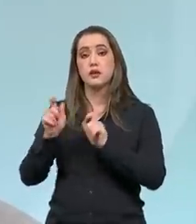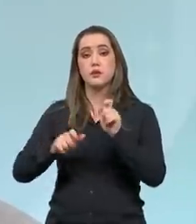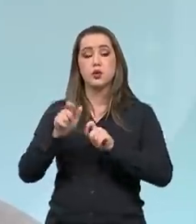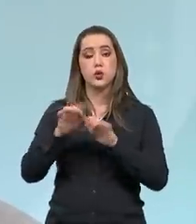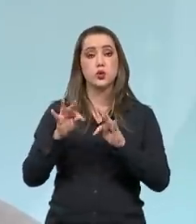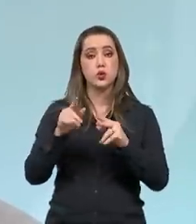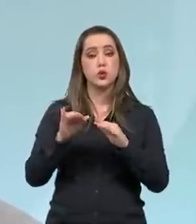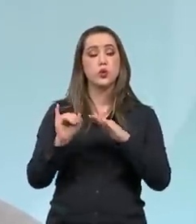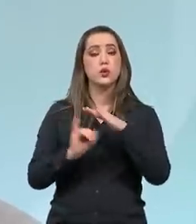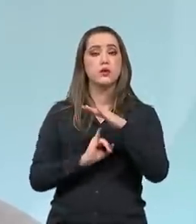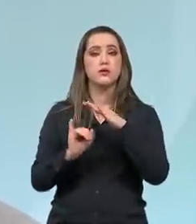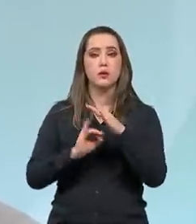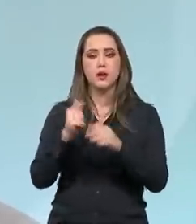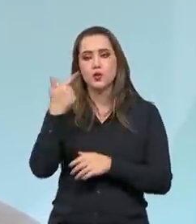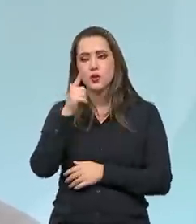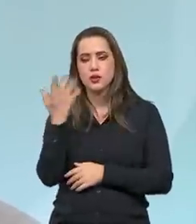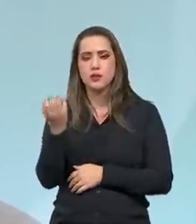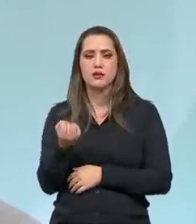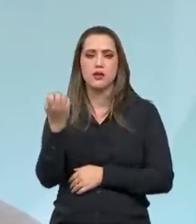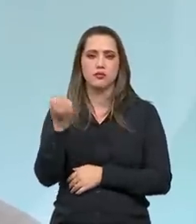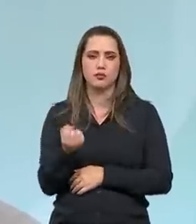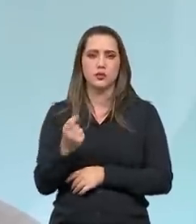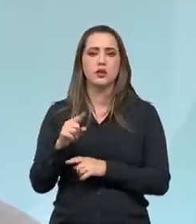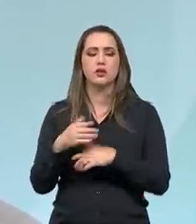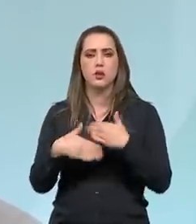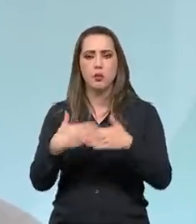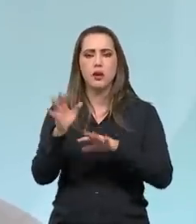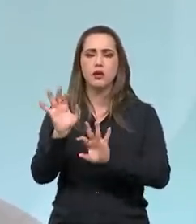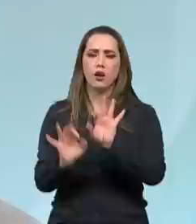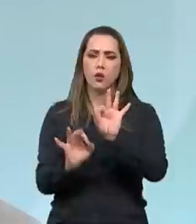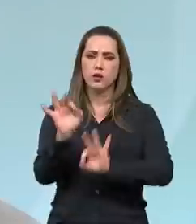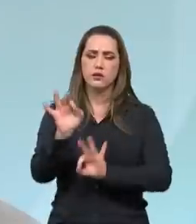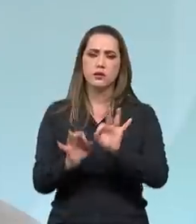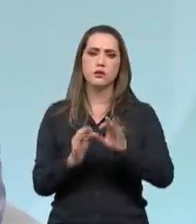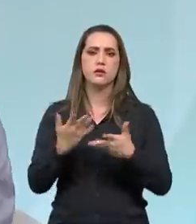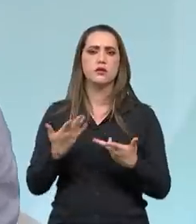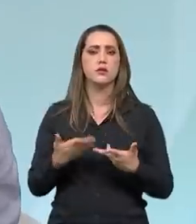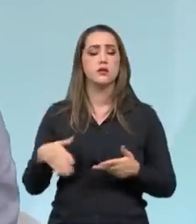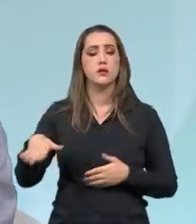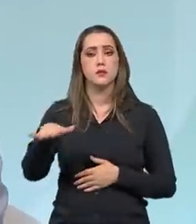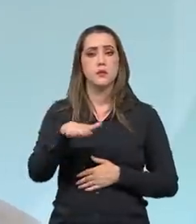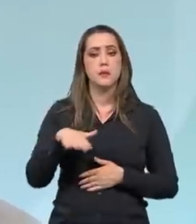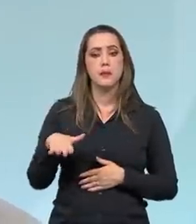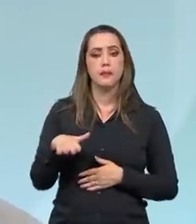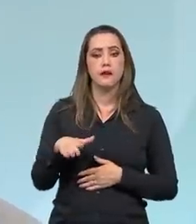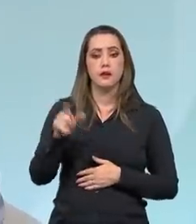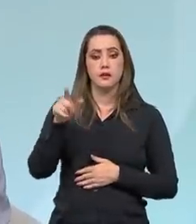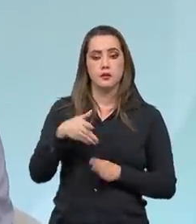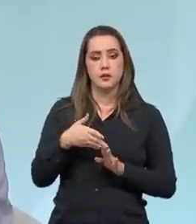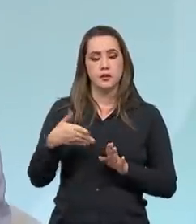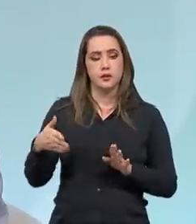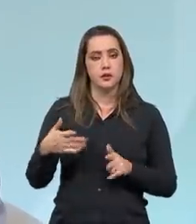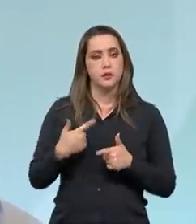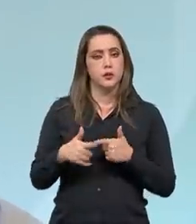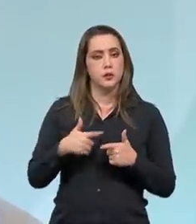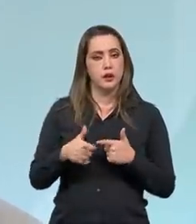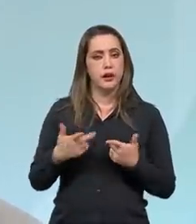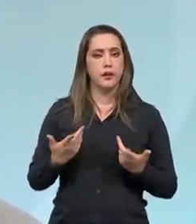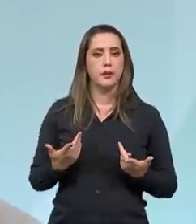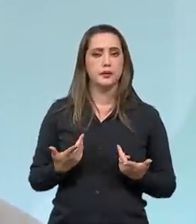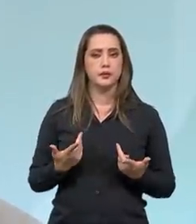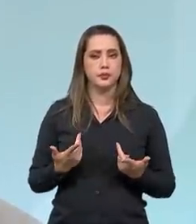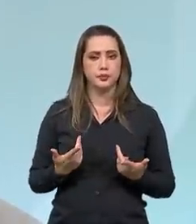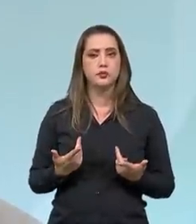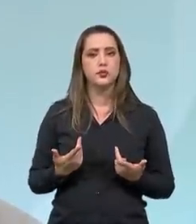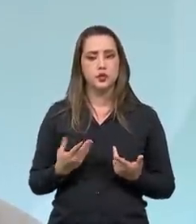informais. Então, ele tem uma função ali também de manter a ordem, enquanto se tivesse restrição de circulação, para que as